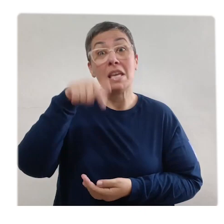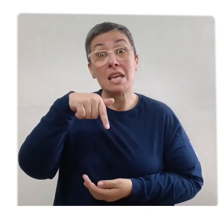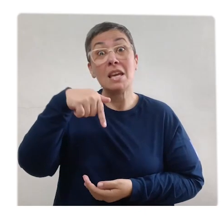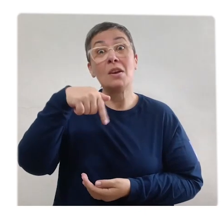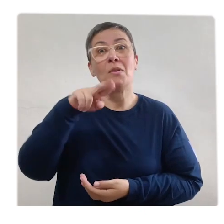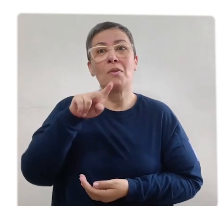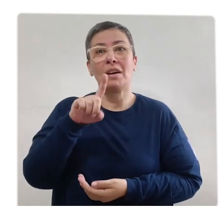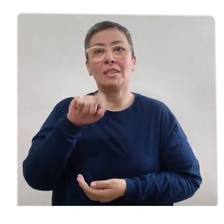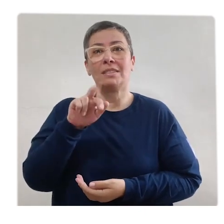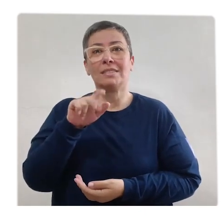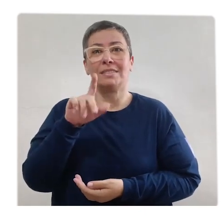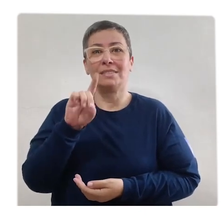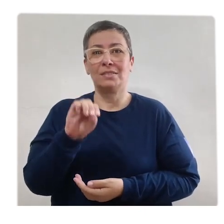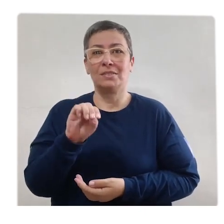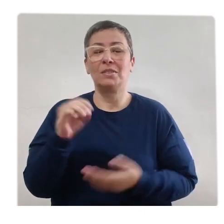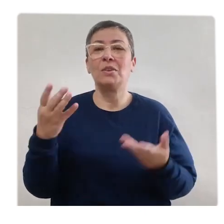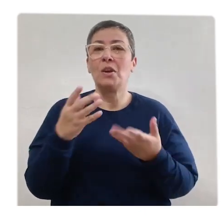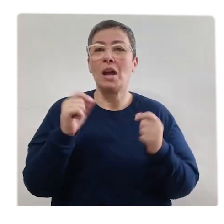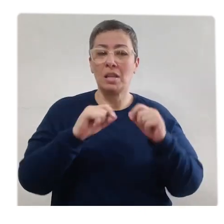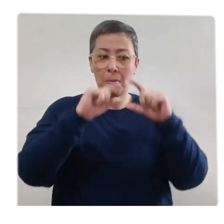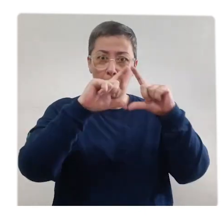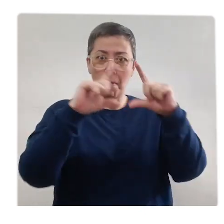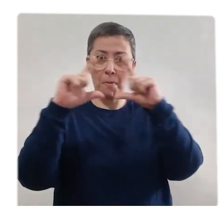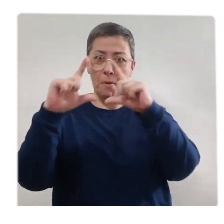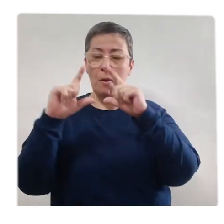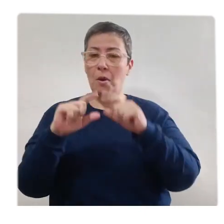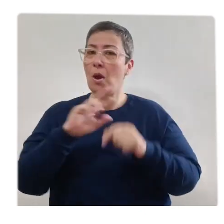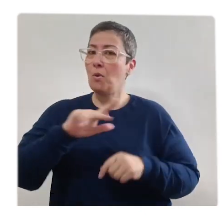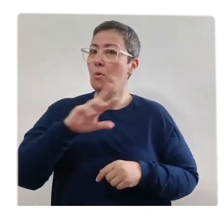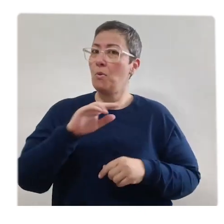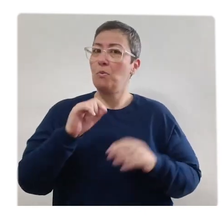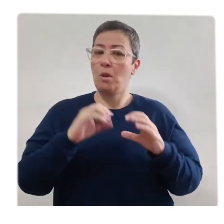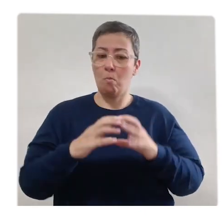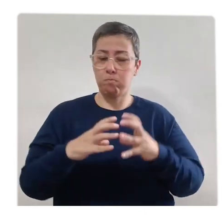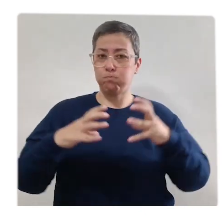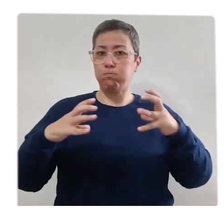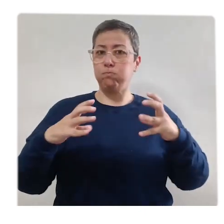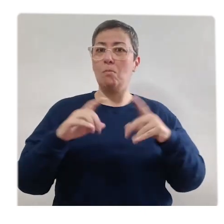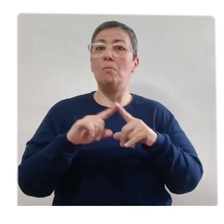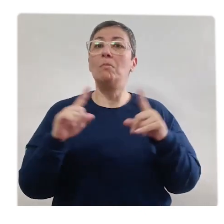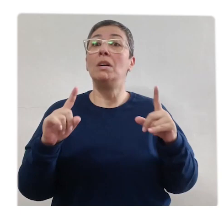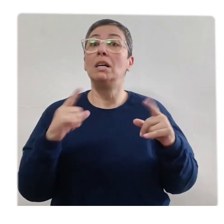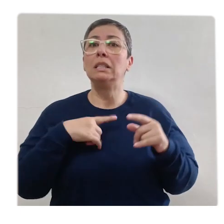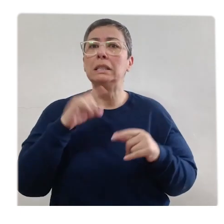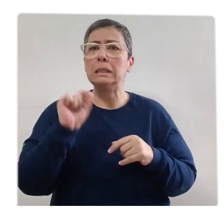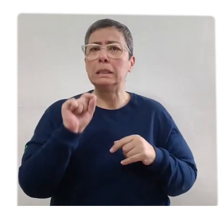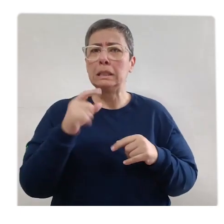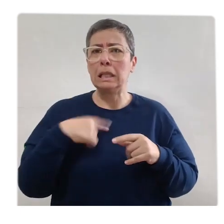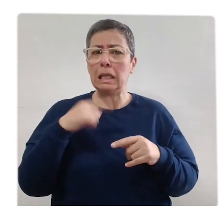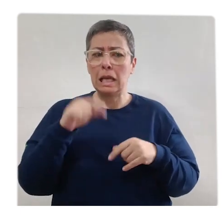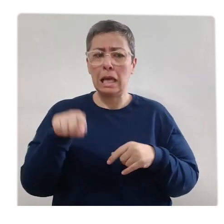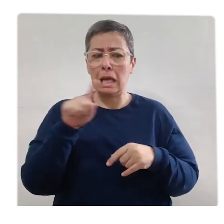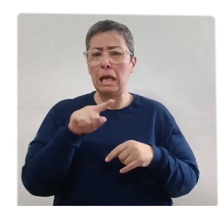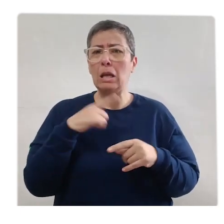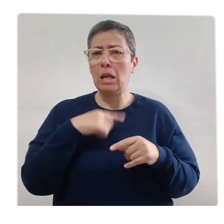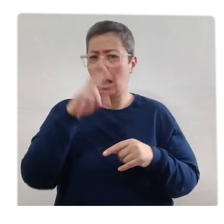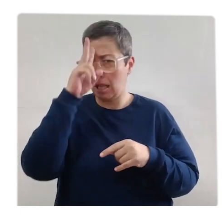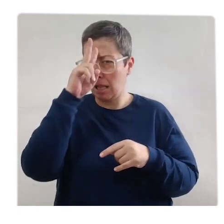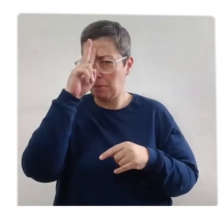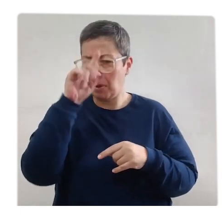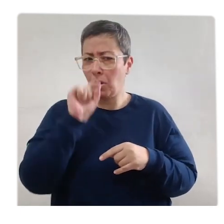É o quadrado As figuras planas, elas não têm volume Mas e essa figura?